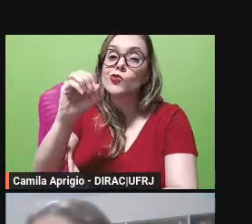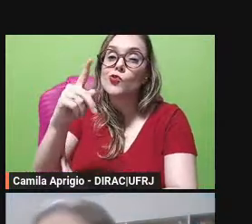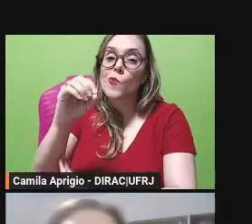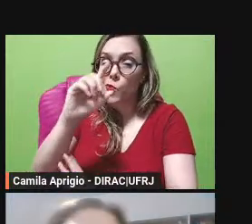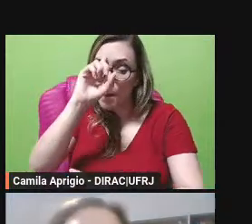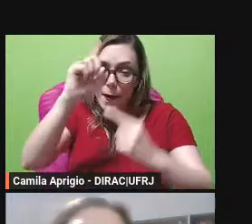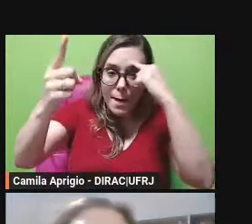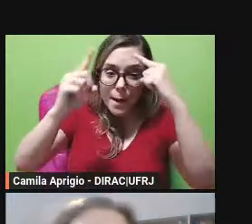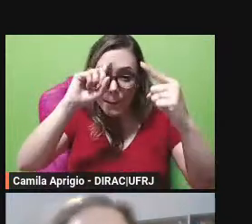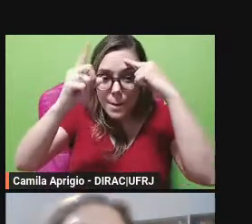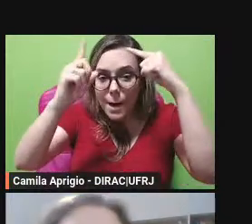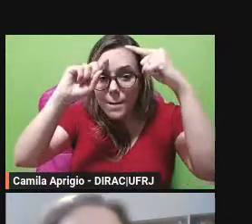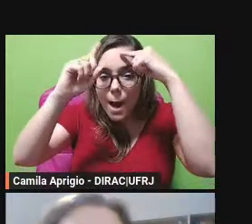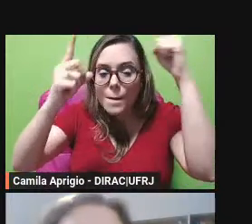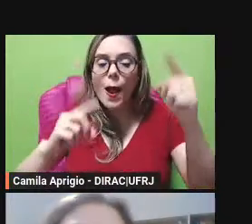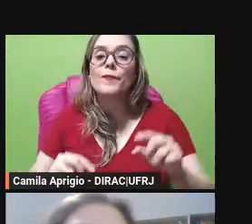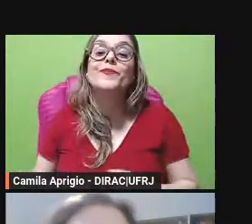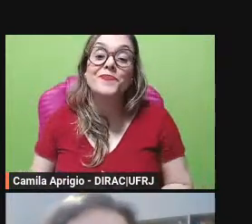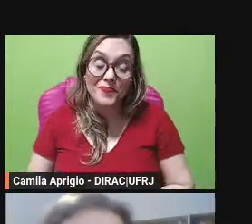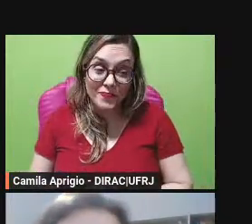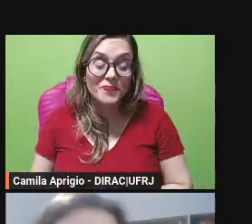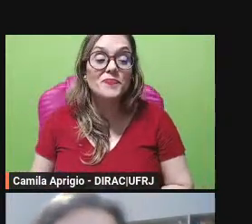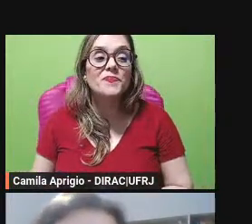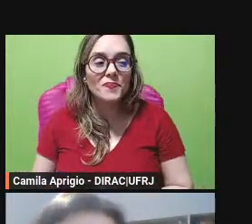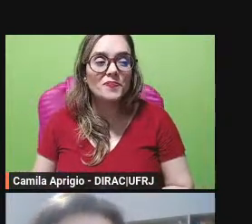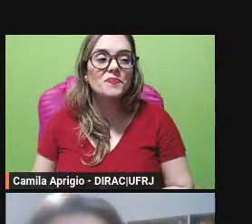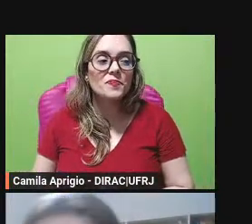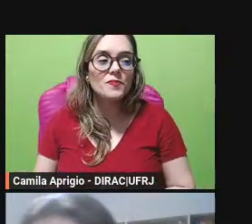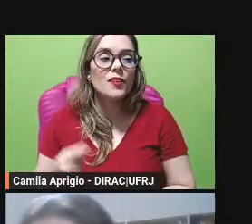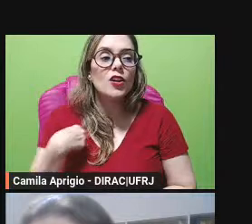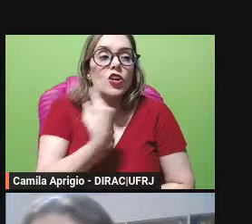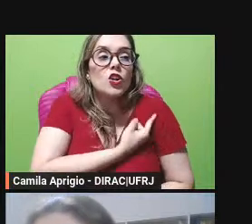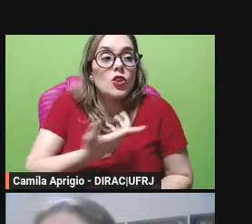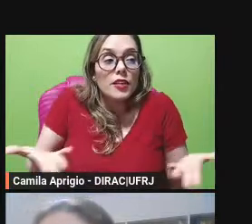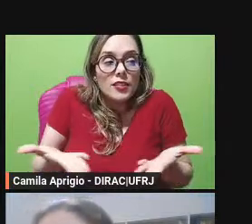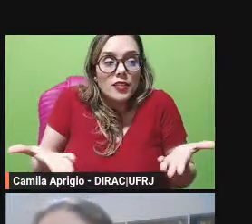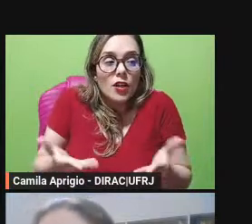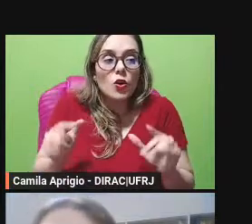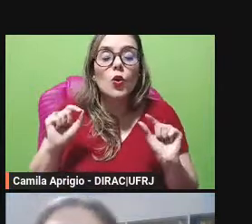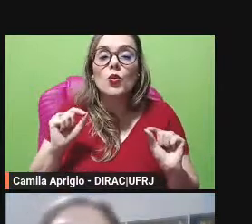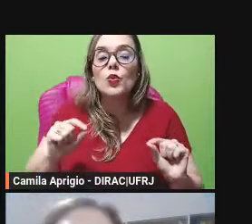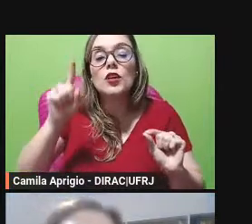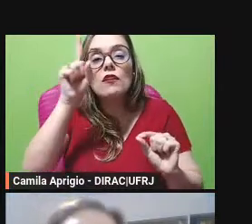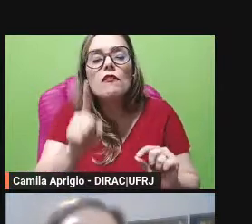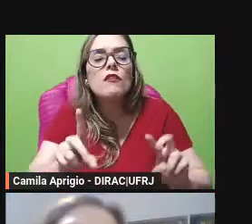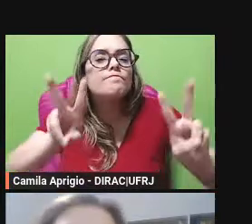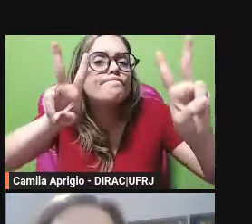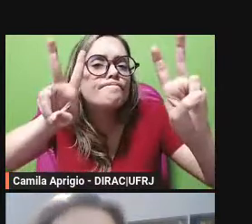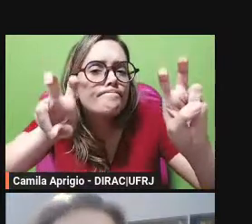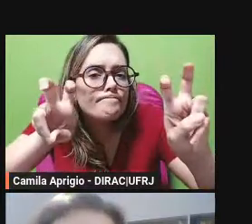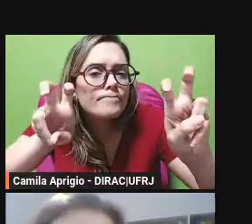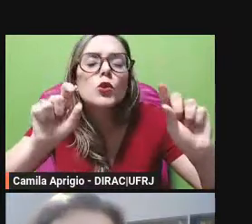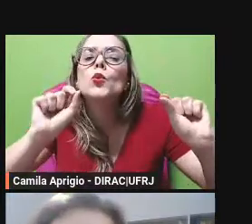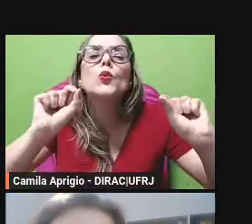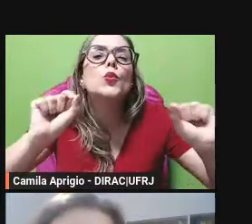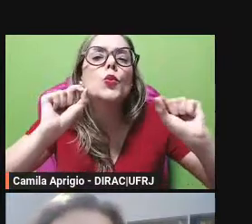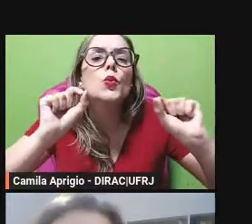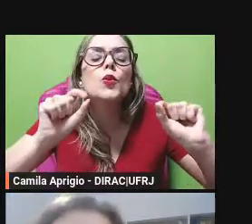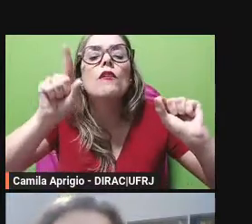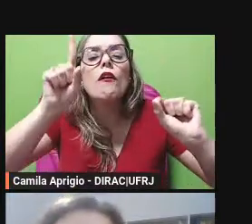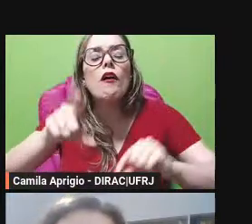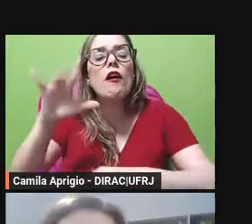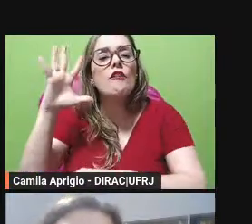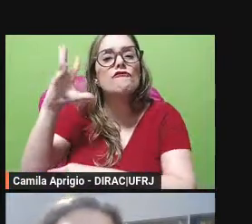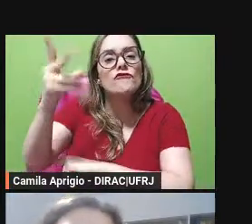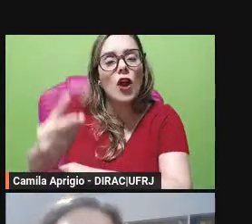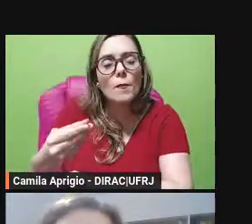vamos falar então o que é essa fábula exópica então já na antiguidade